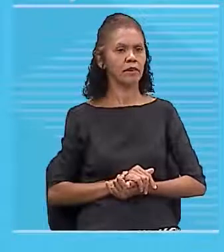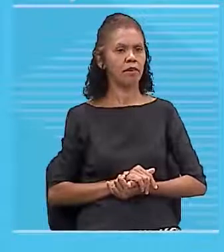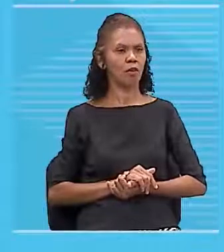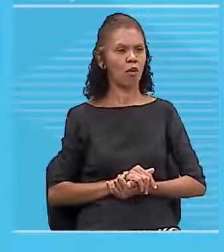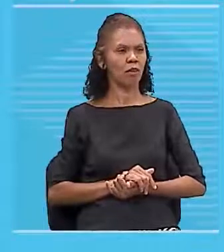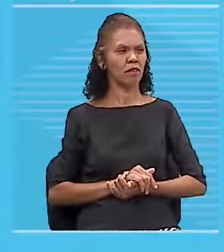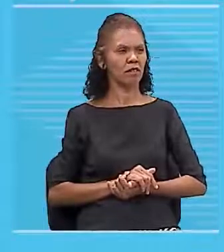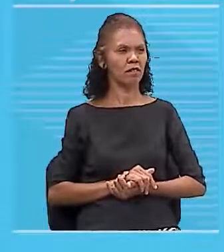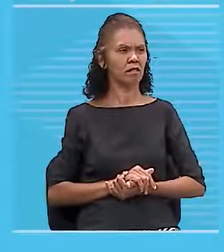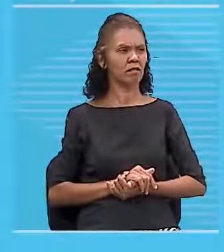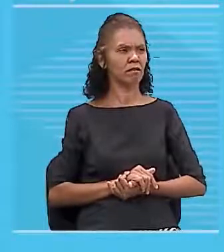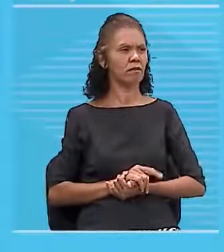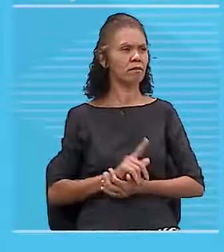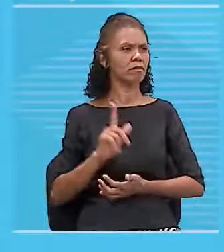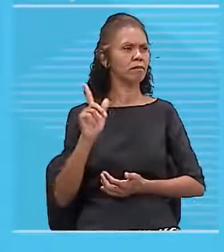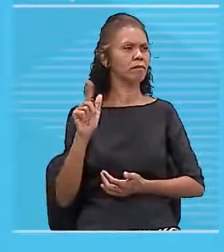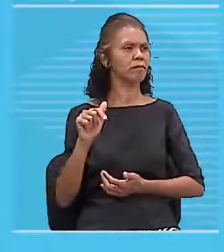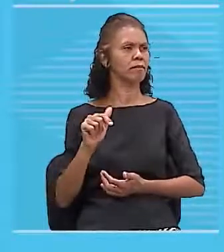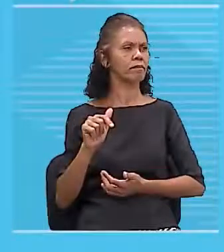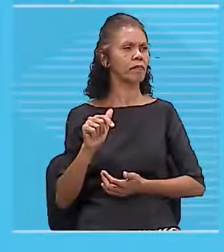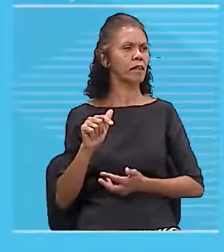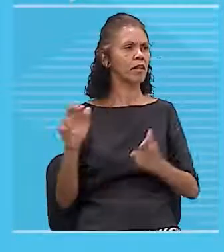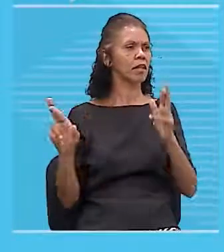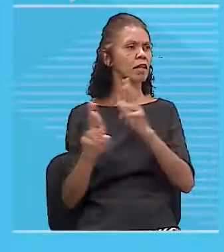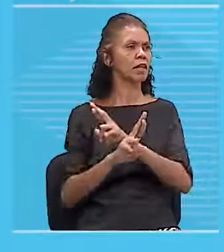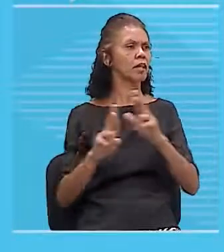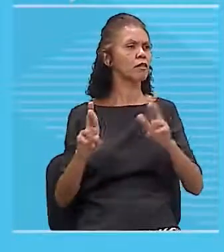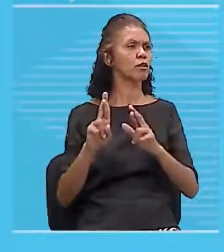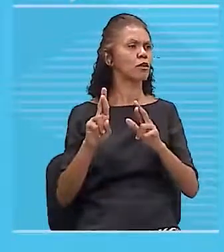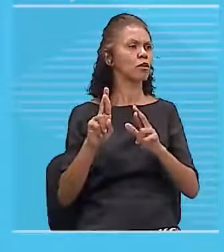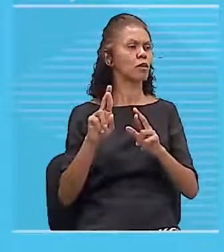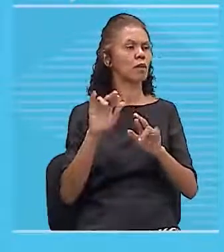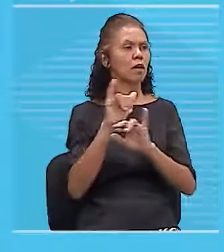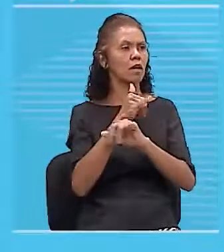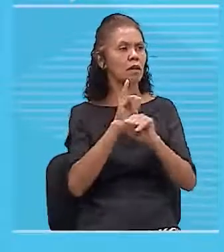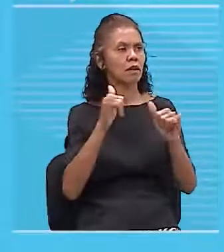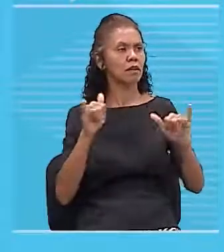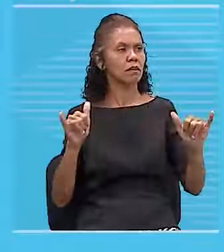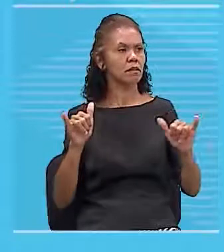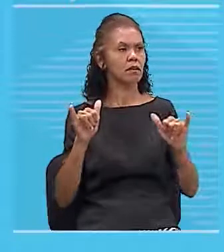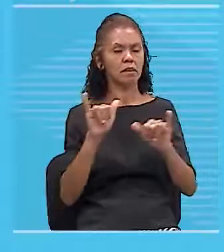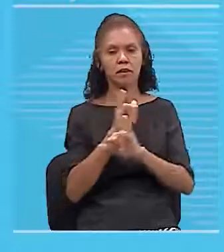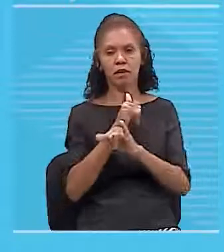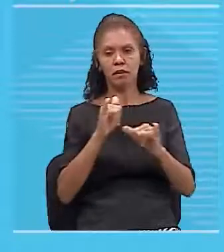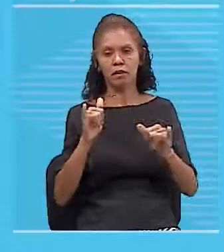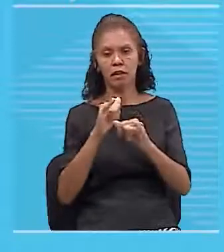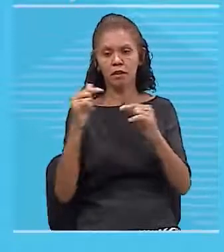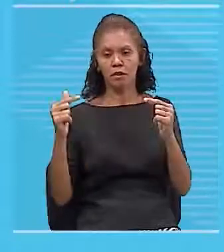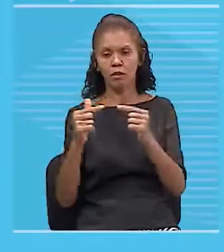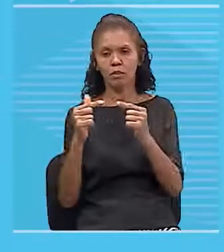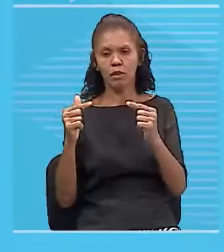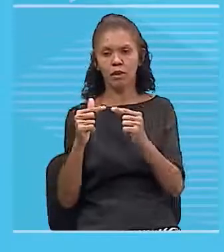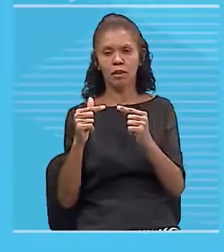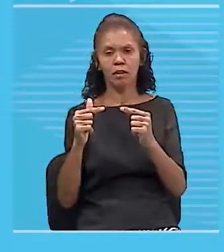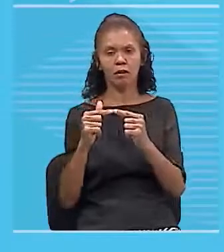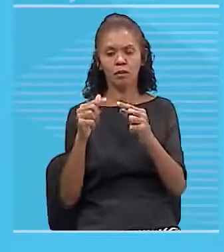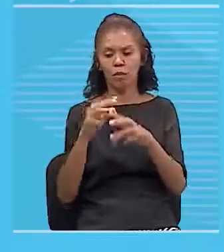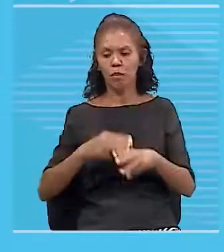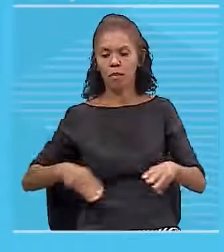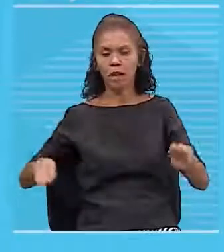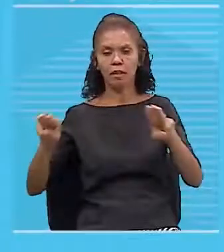relacionou eletricidade e magnetismo. Olha aí o nome do rapaz, né? Oersted.